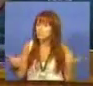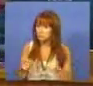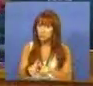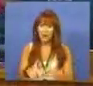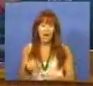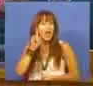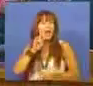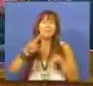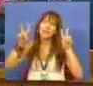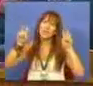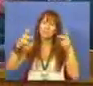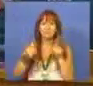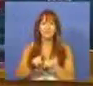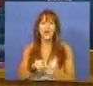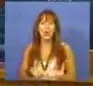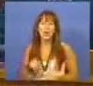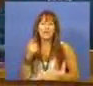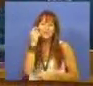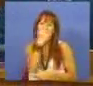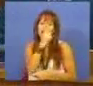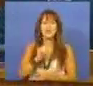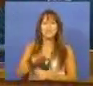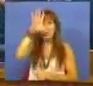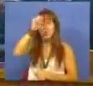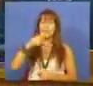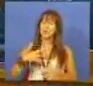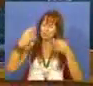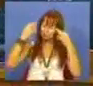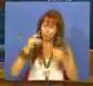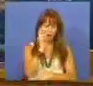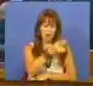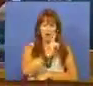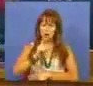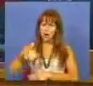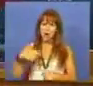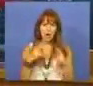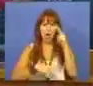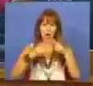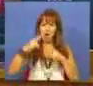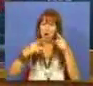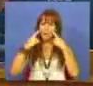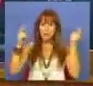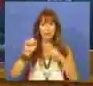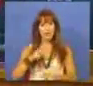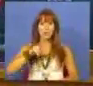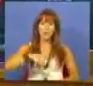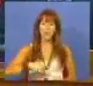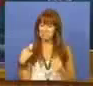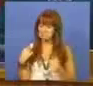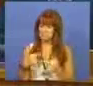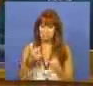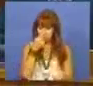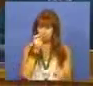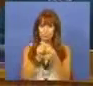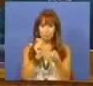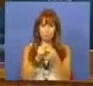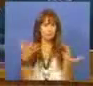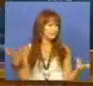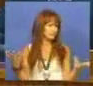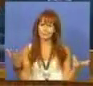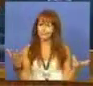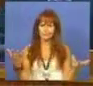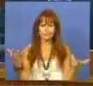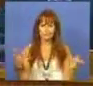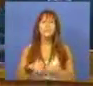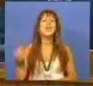era a menina dos olhos do Governo que ia disciplinar as obras públicas em Portugal. Durou pouco tempo, durou pouco tempo.